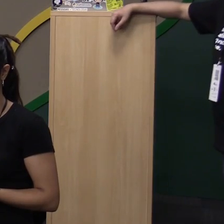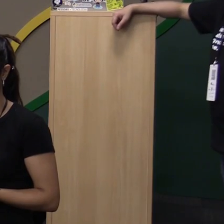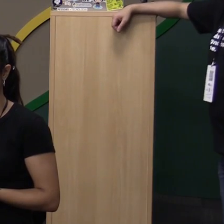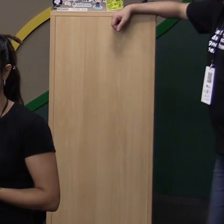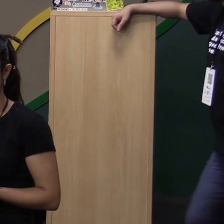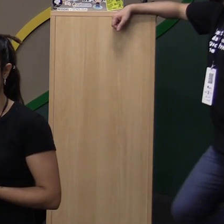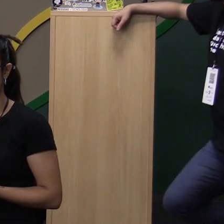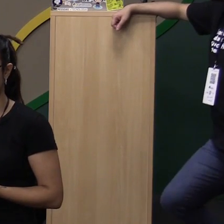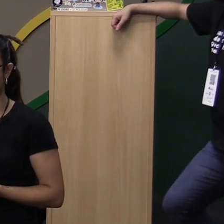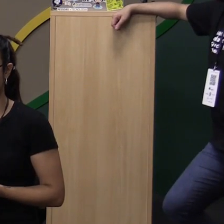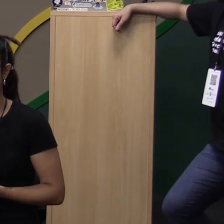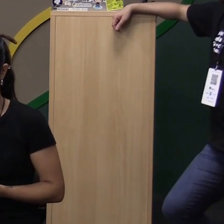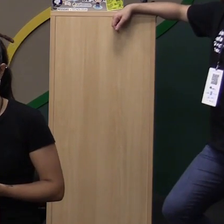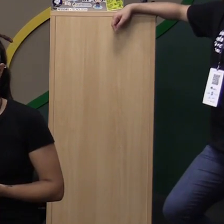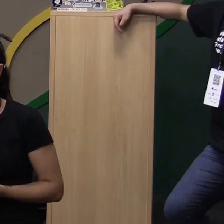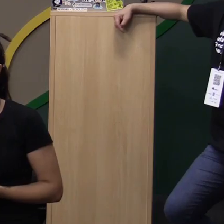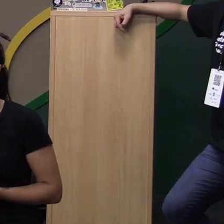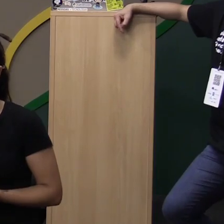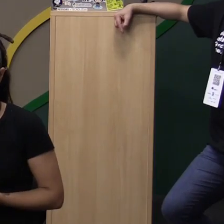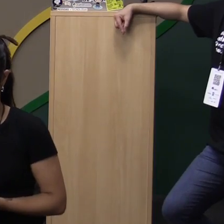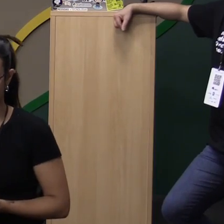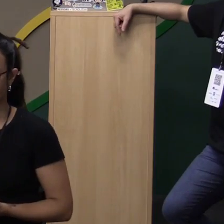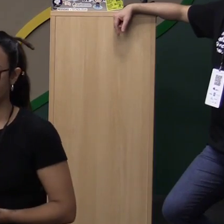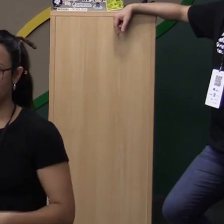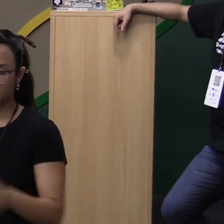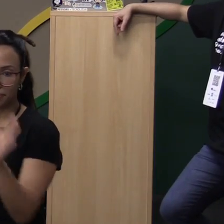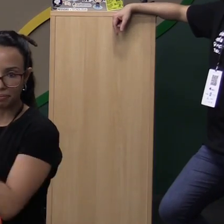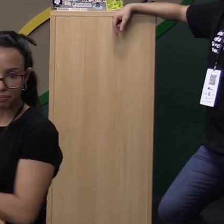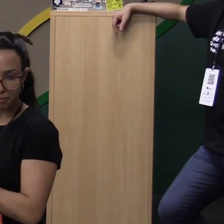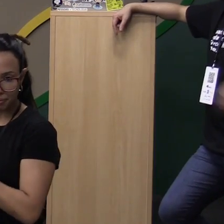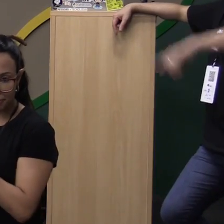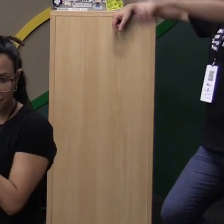Dúvidas? Então, uma pergunta.